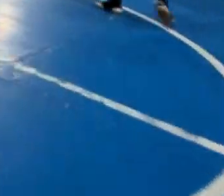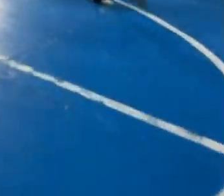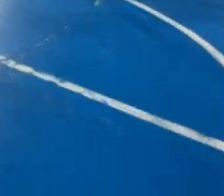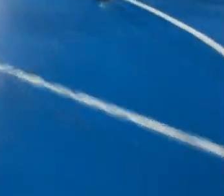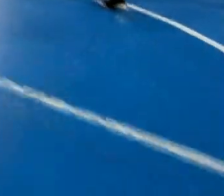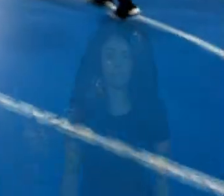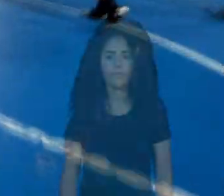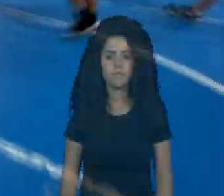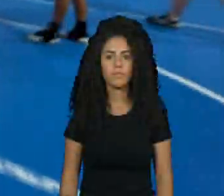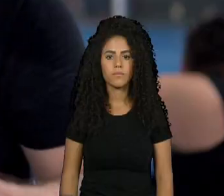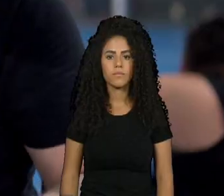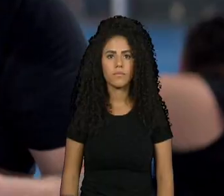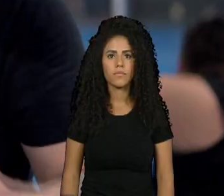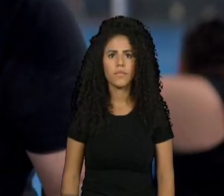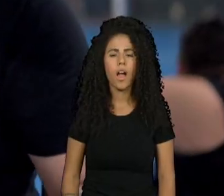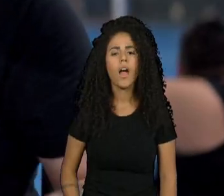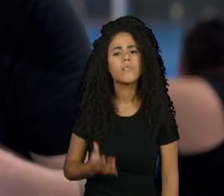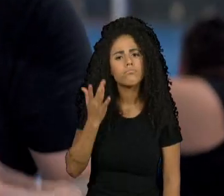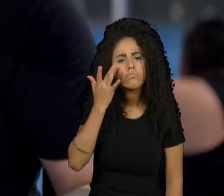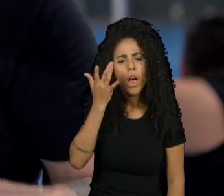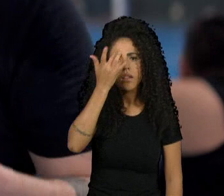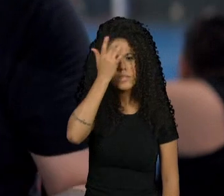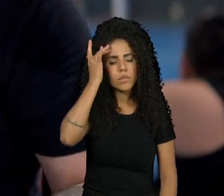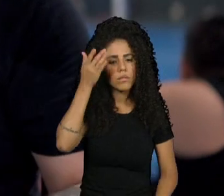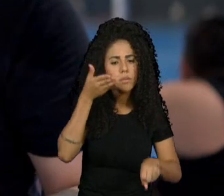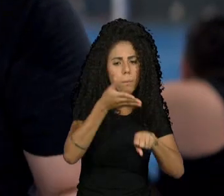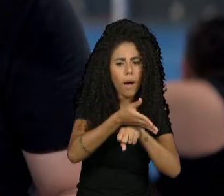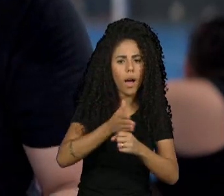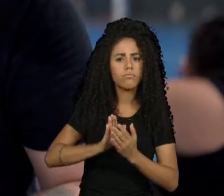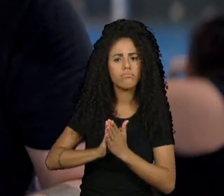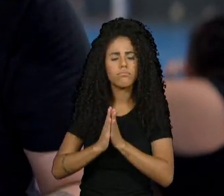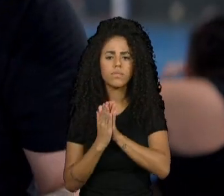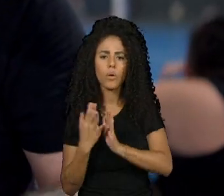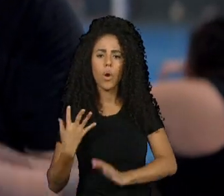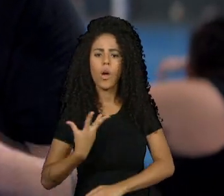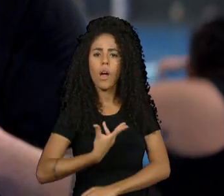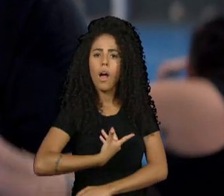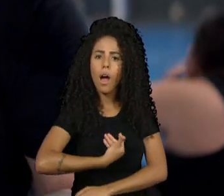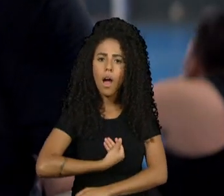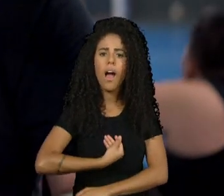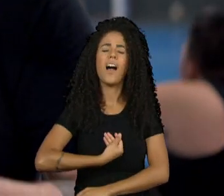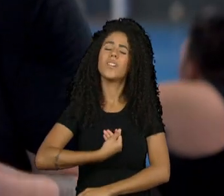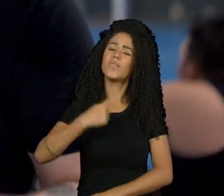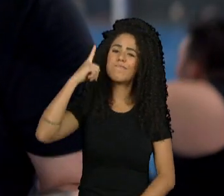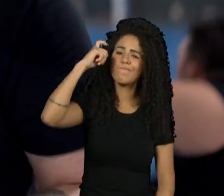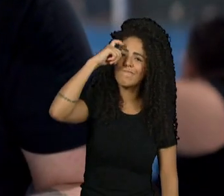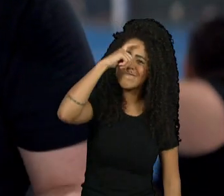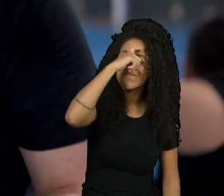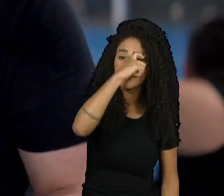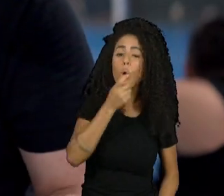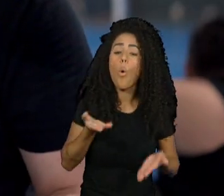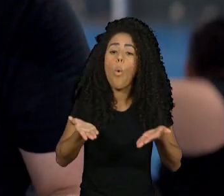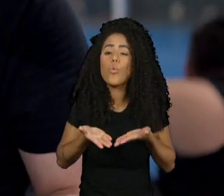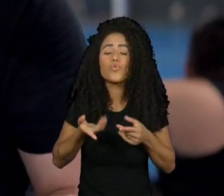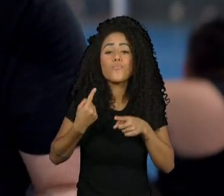A aceitação de pessoas trans, de jogadores trans no futebol, ela é bastante complicada, diria, Lucas, porque durante